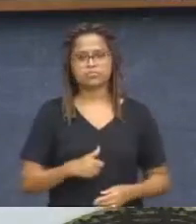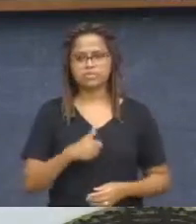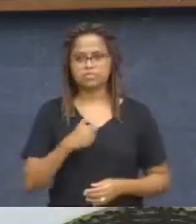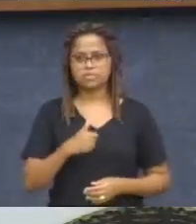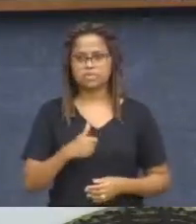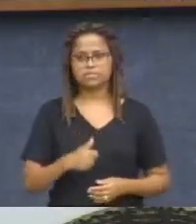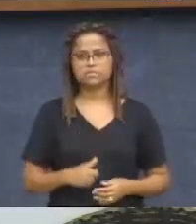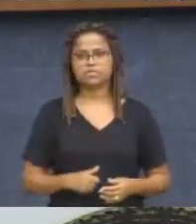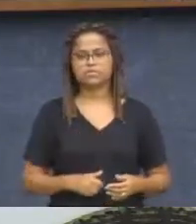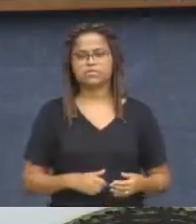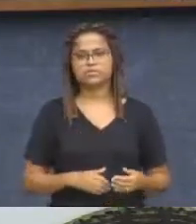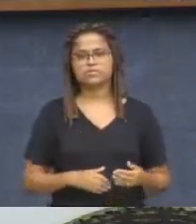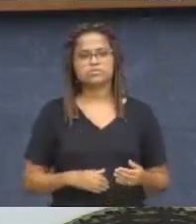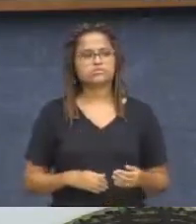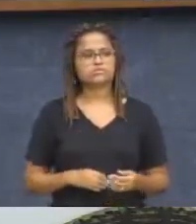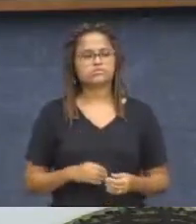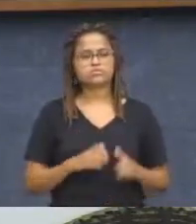Bom projeto, vereador Braulio.